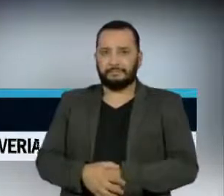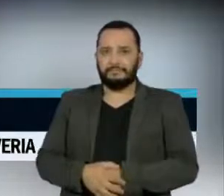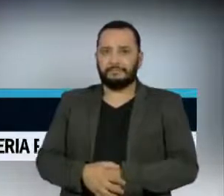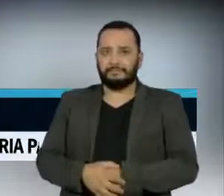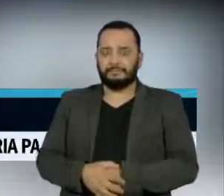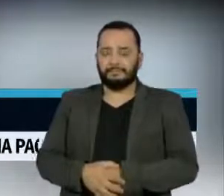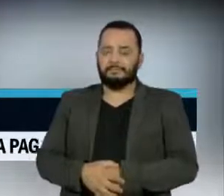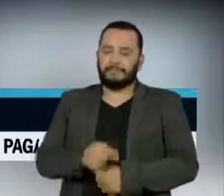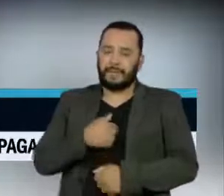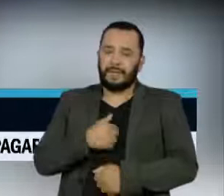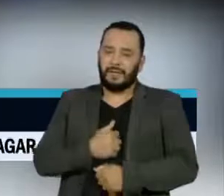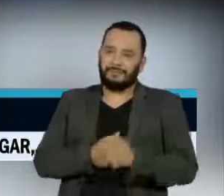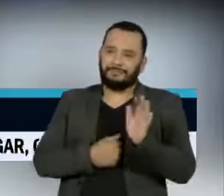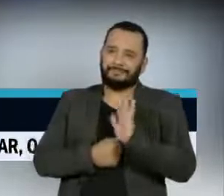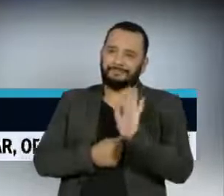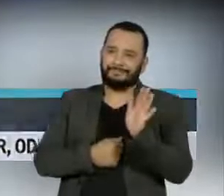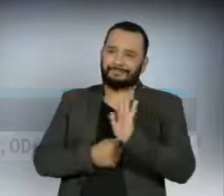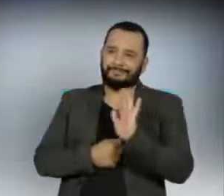despeço com adeus.